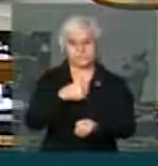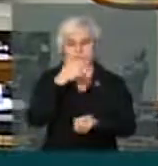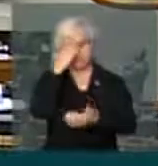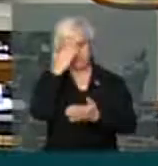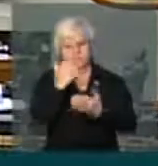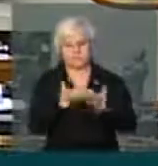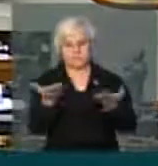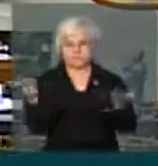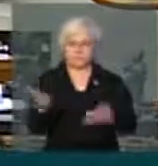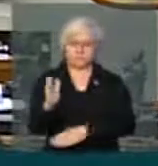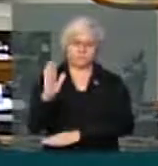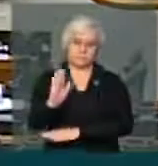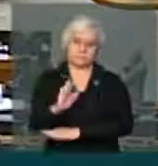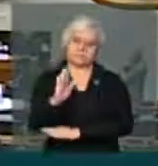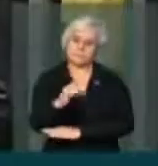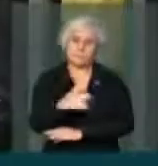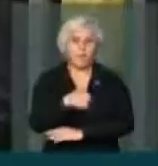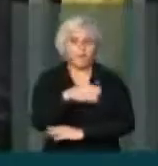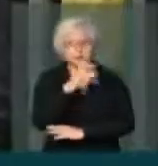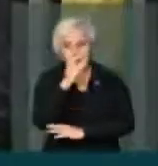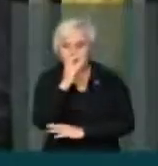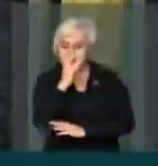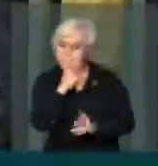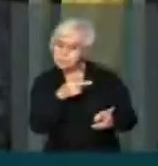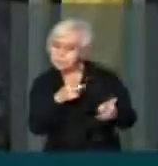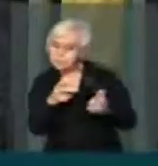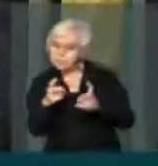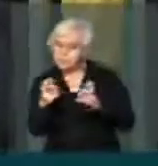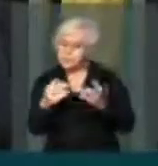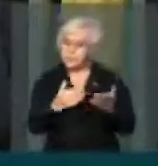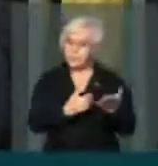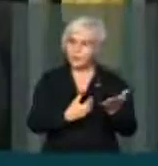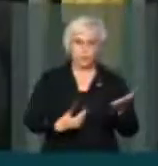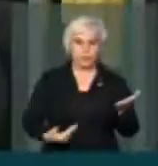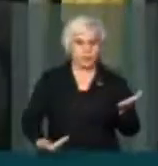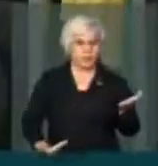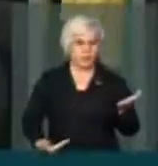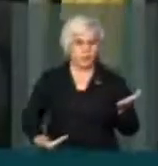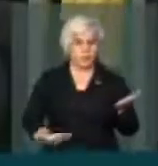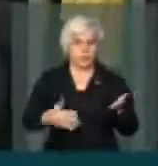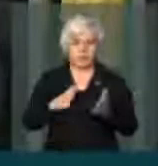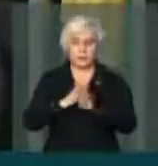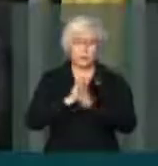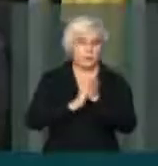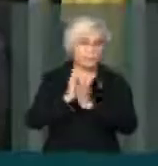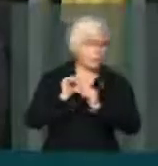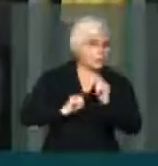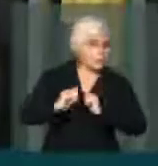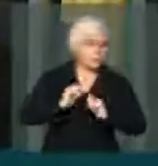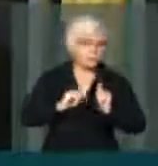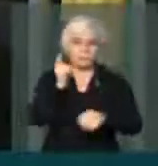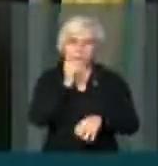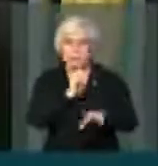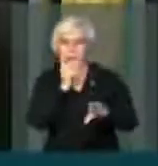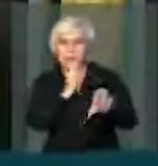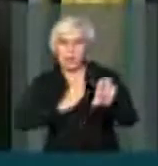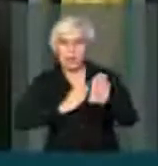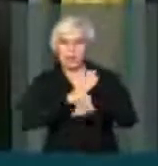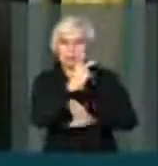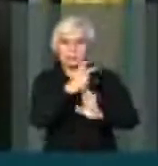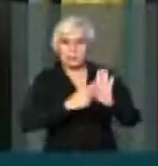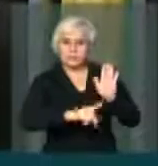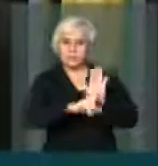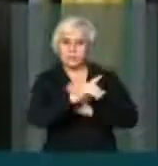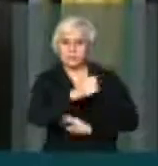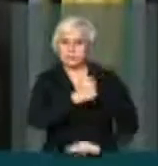tarde eu vejo o governo ainda mais ansioso em aprovar o PLN